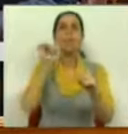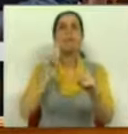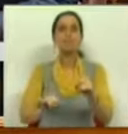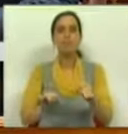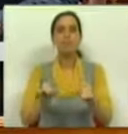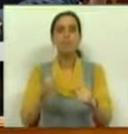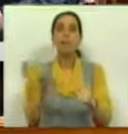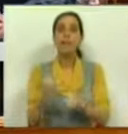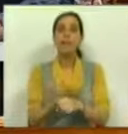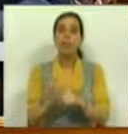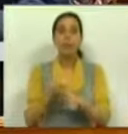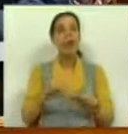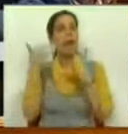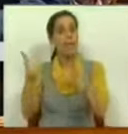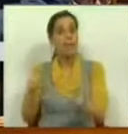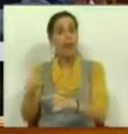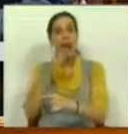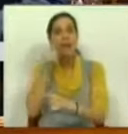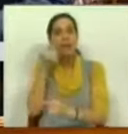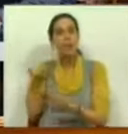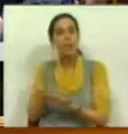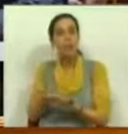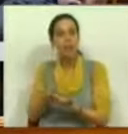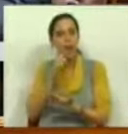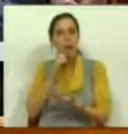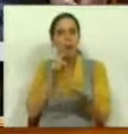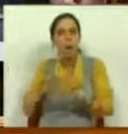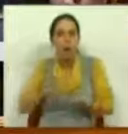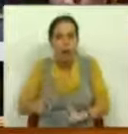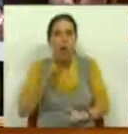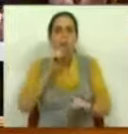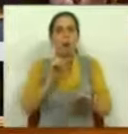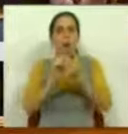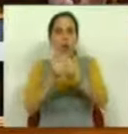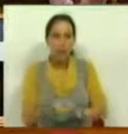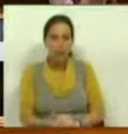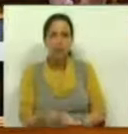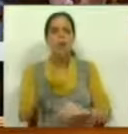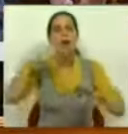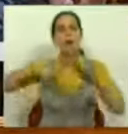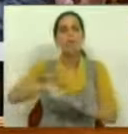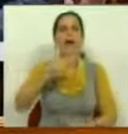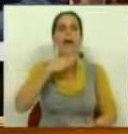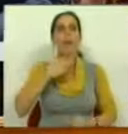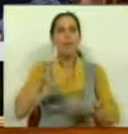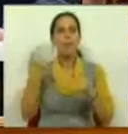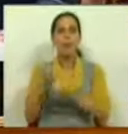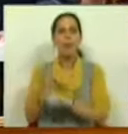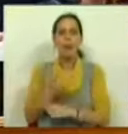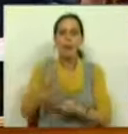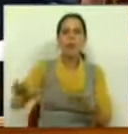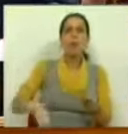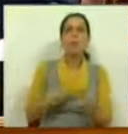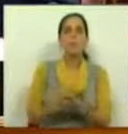de que nos trabalhos subsequentes da especialidade se possam retocar, se possam corrigir e aperfeiçoar muitas das